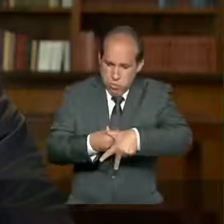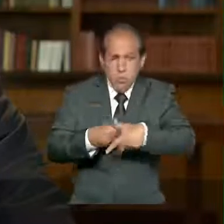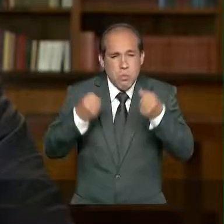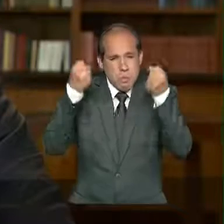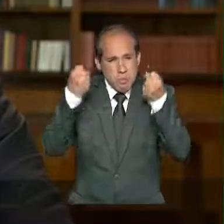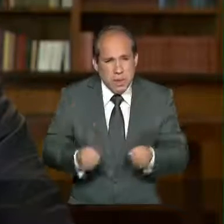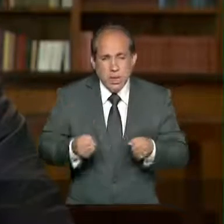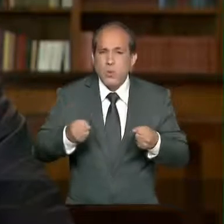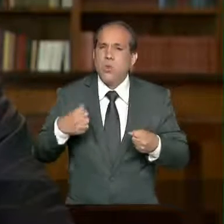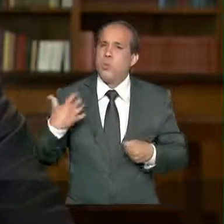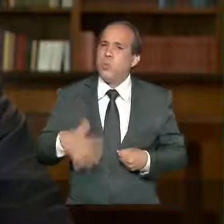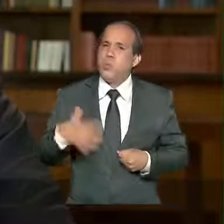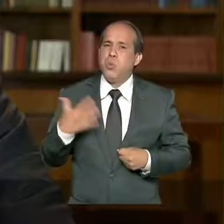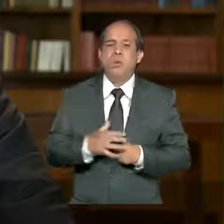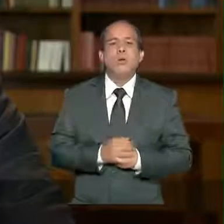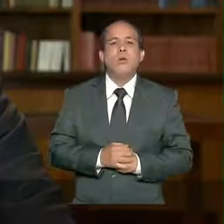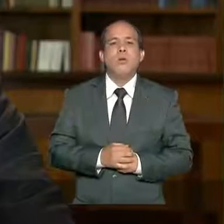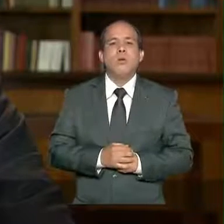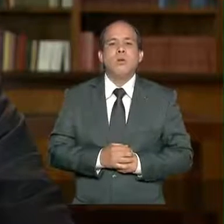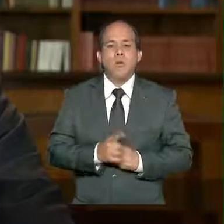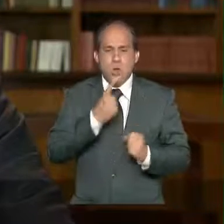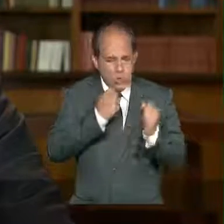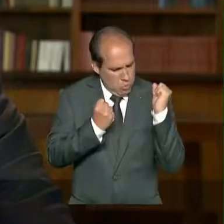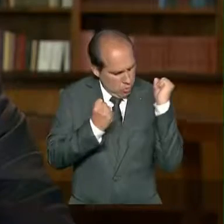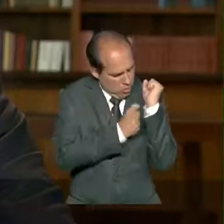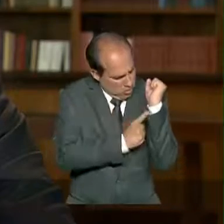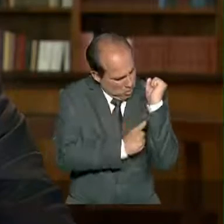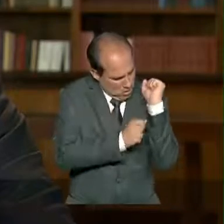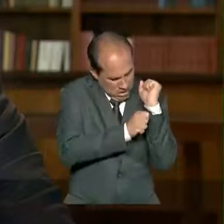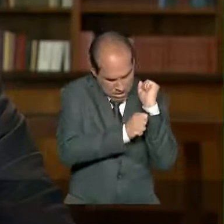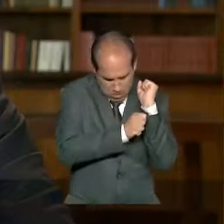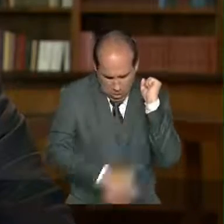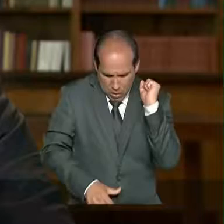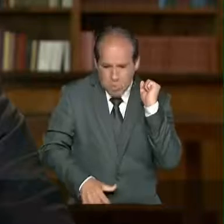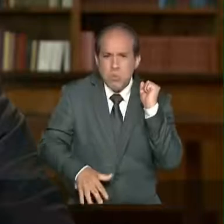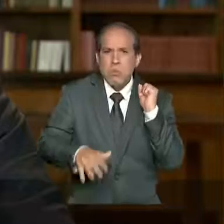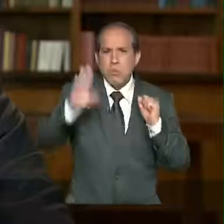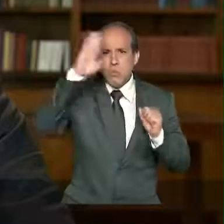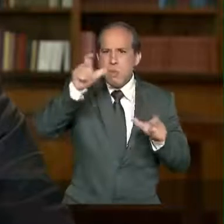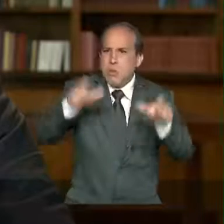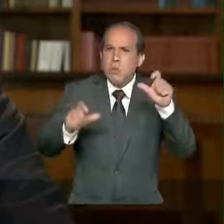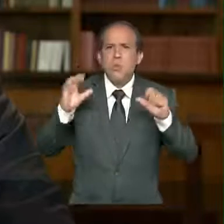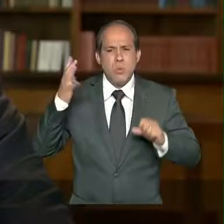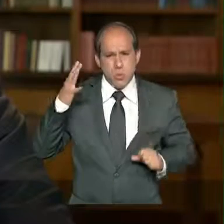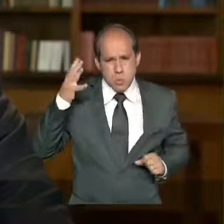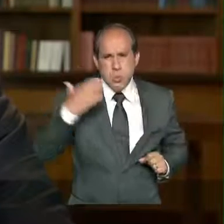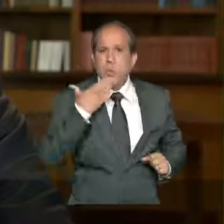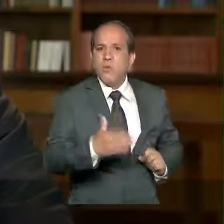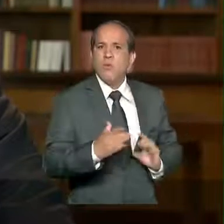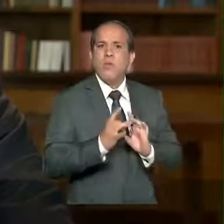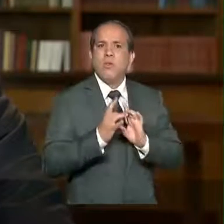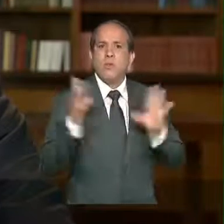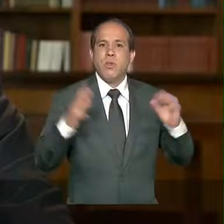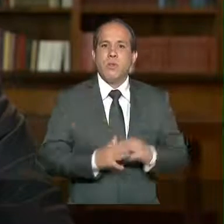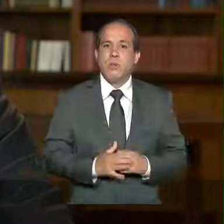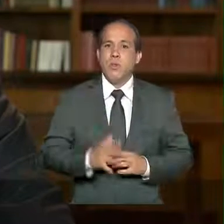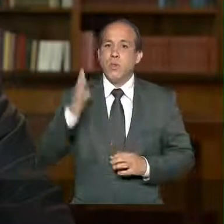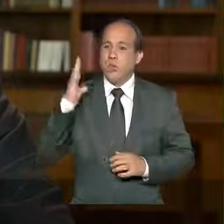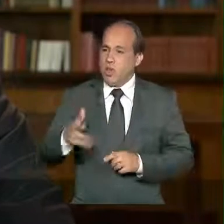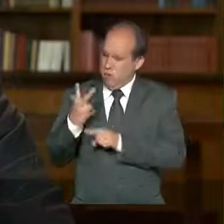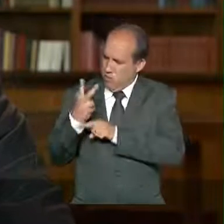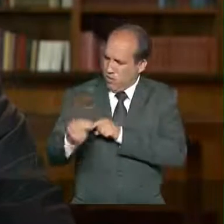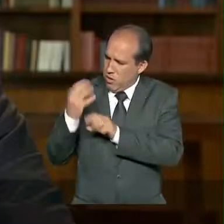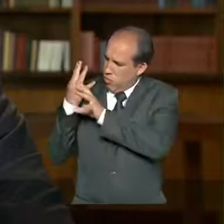generalizada O sangue dos brasileiros sempre foi derramado por liberdade Vencemos